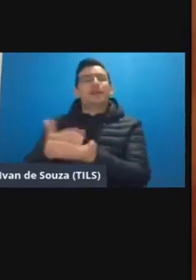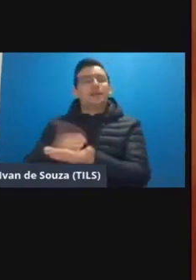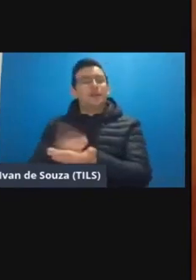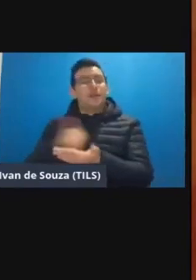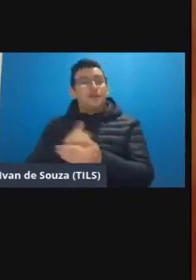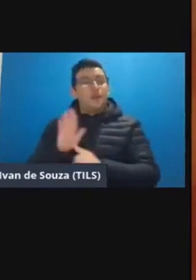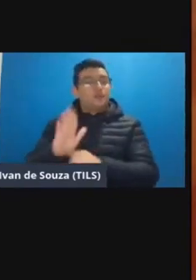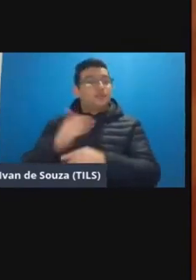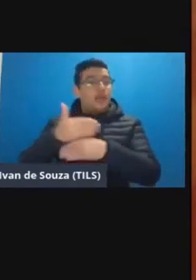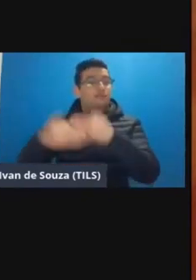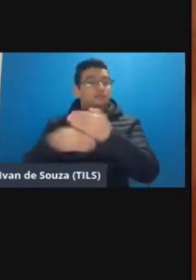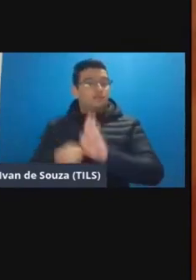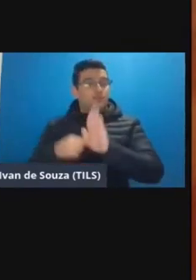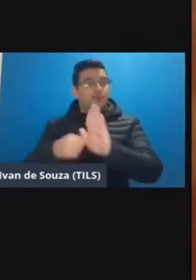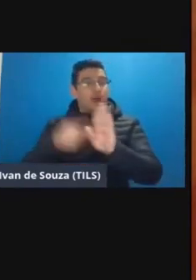vocês e